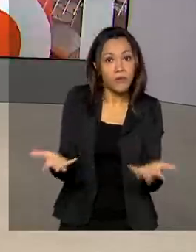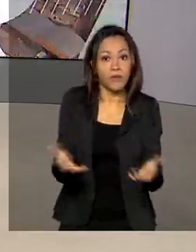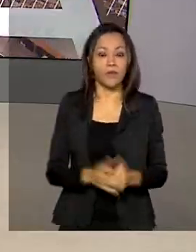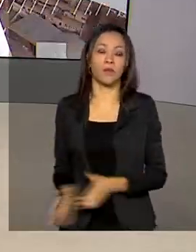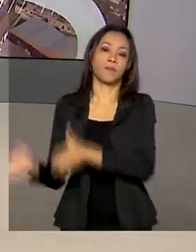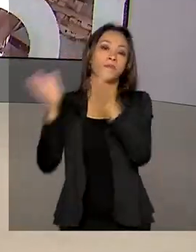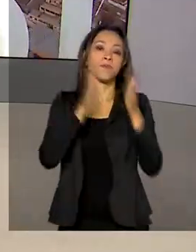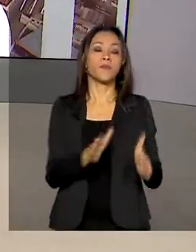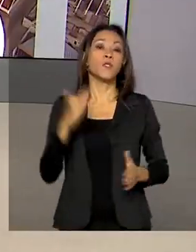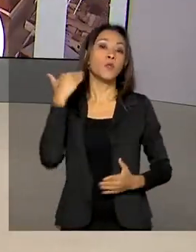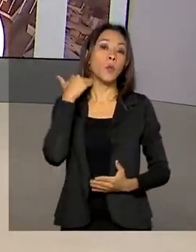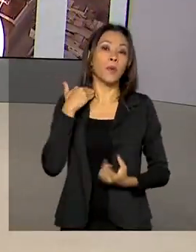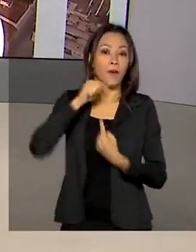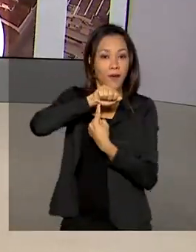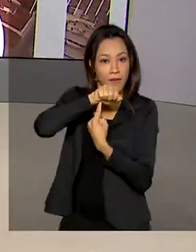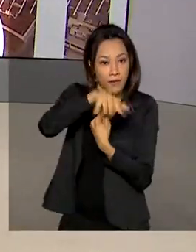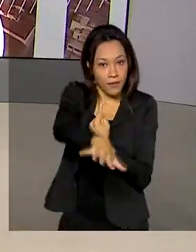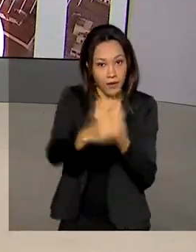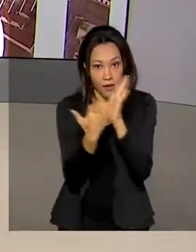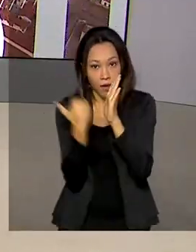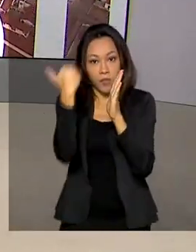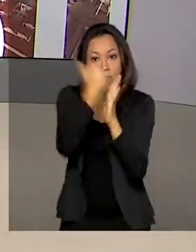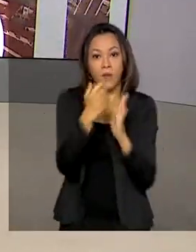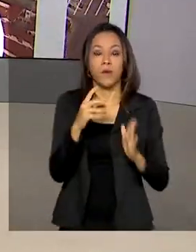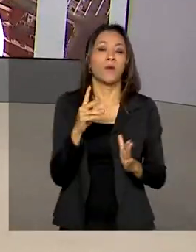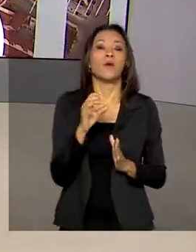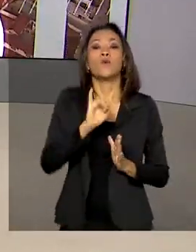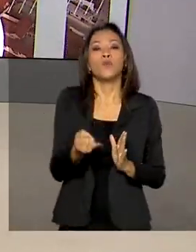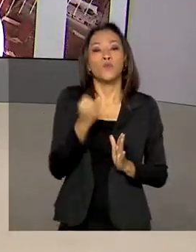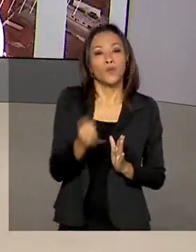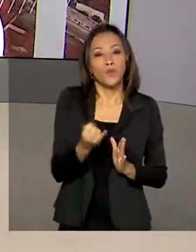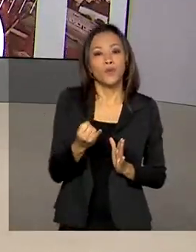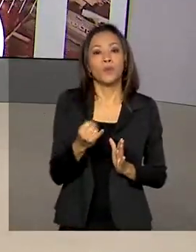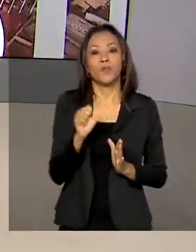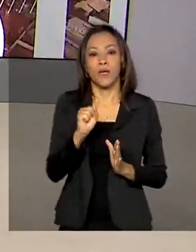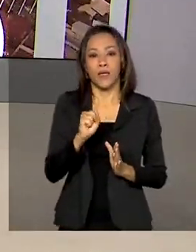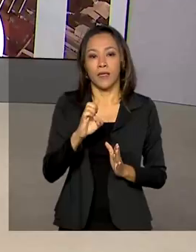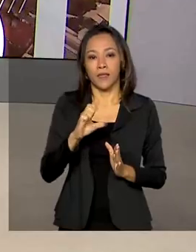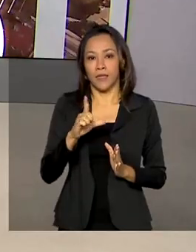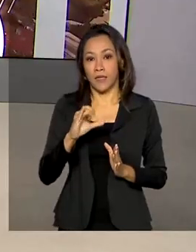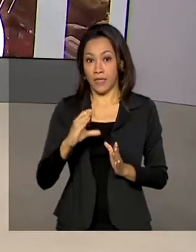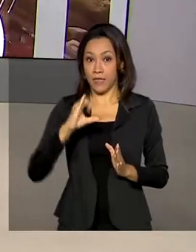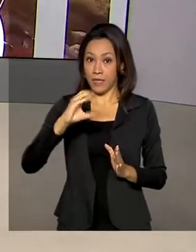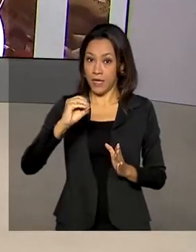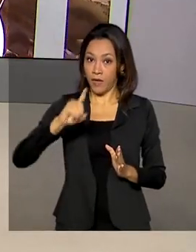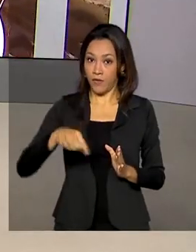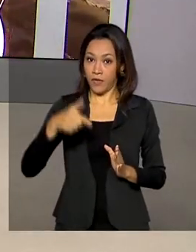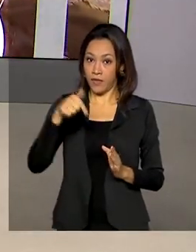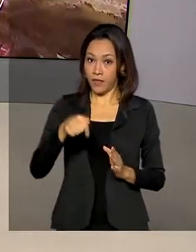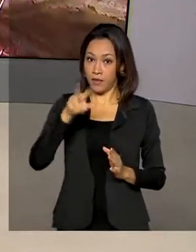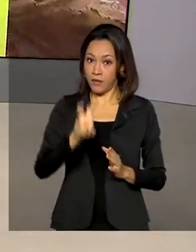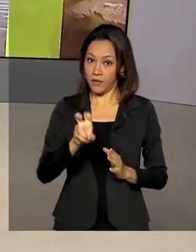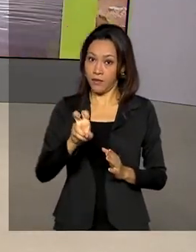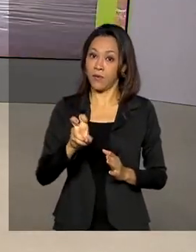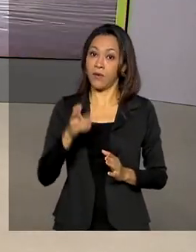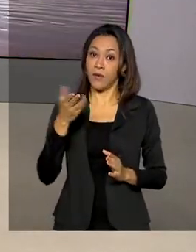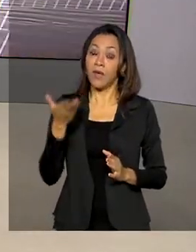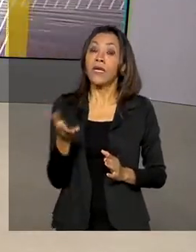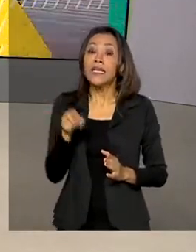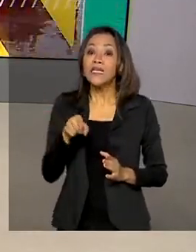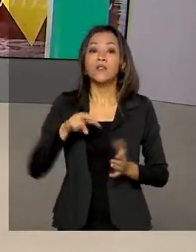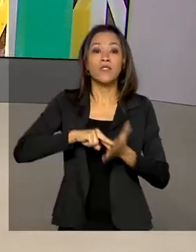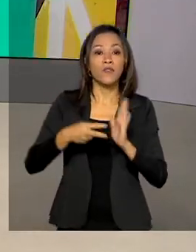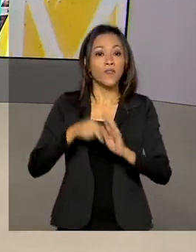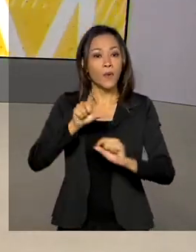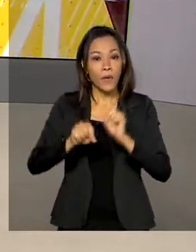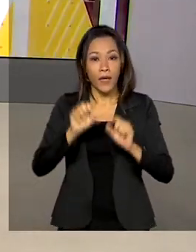E o Banco Central aumentou a taxa básica de juros, a Selic, em 0,75 ponto percentual. Com isso, a Selic